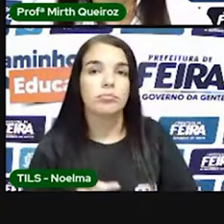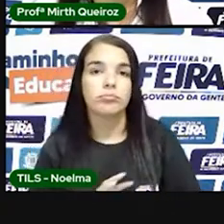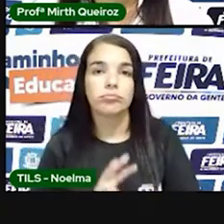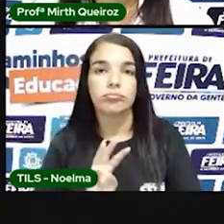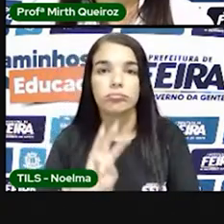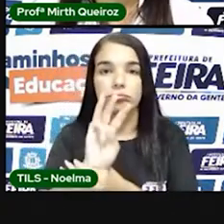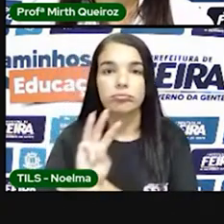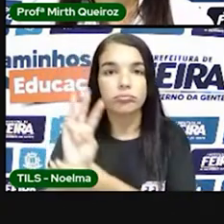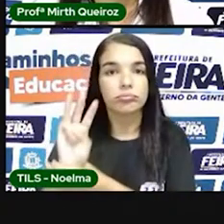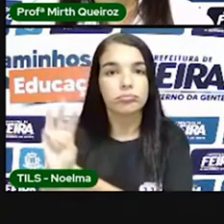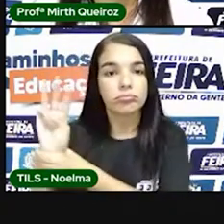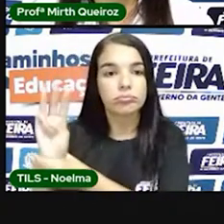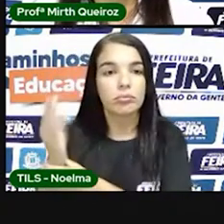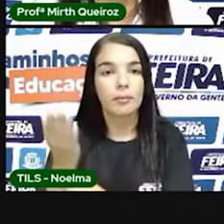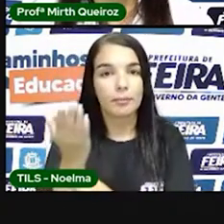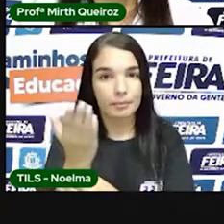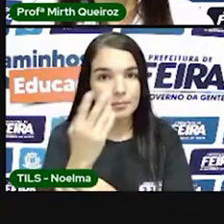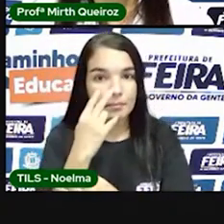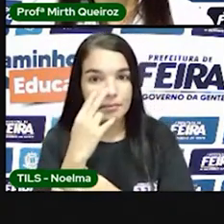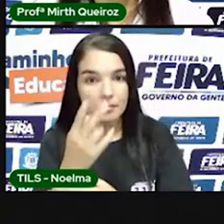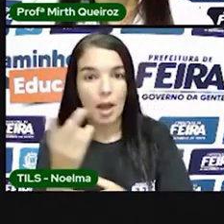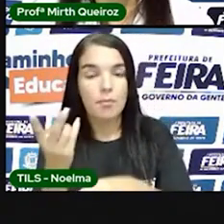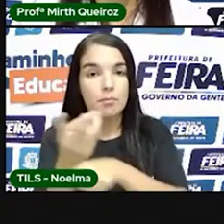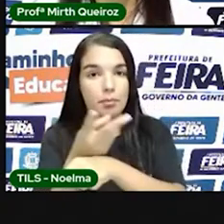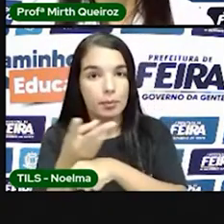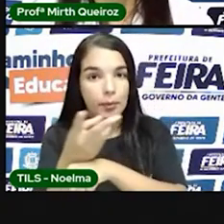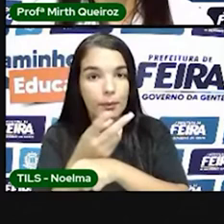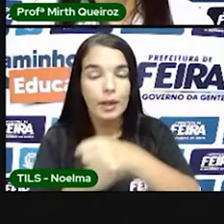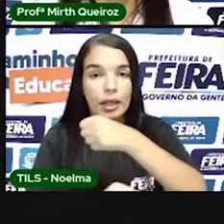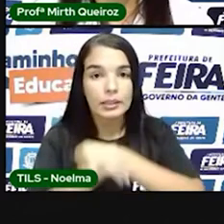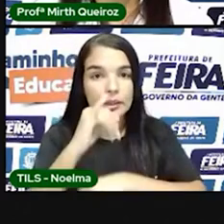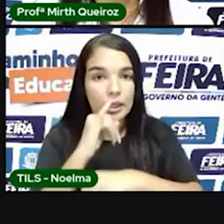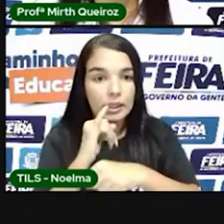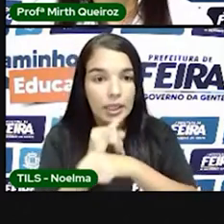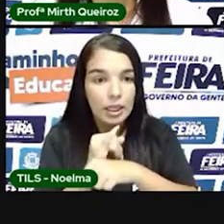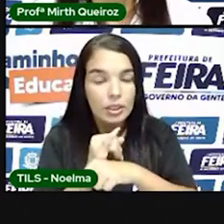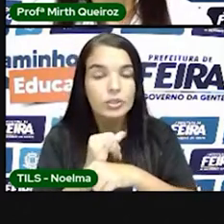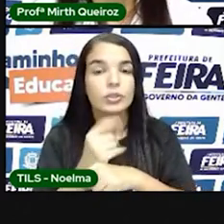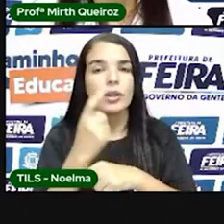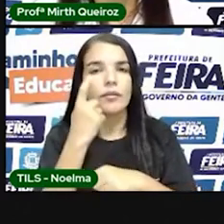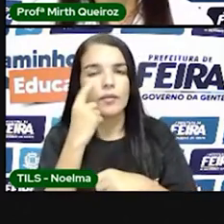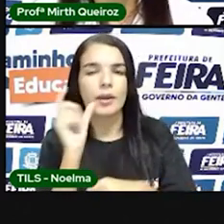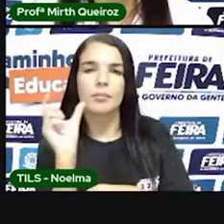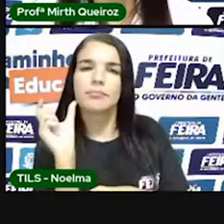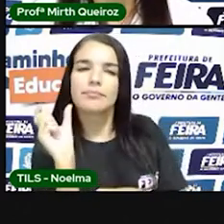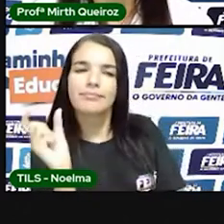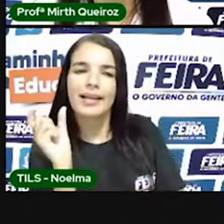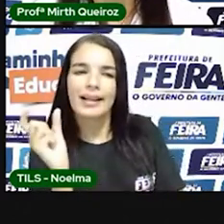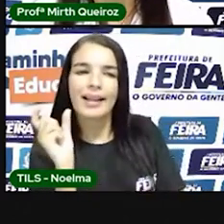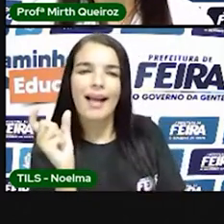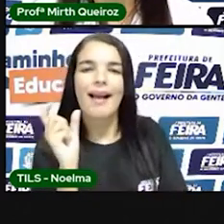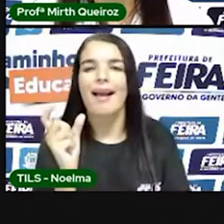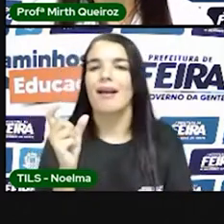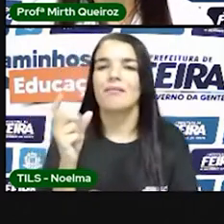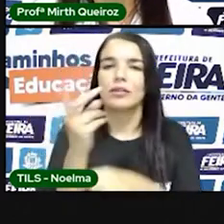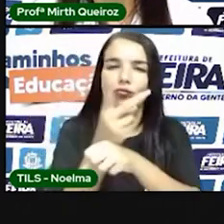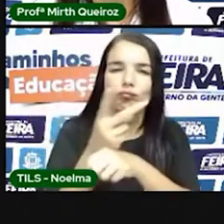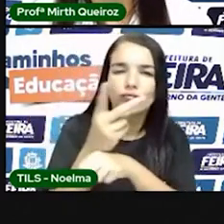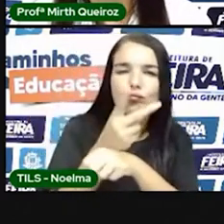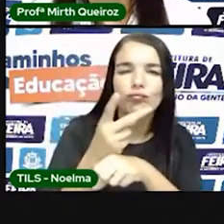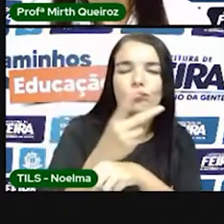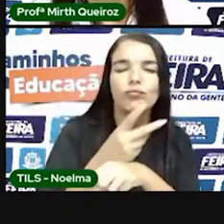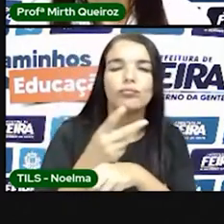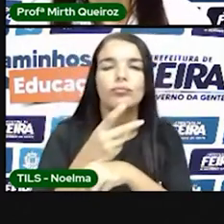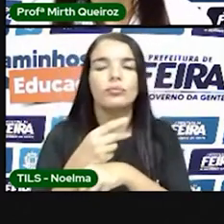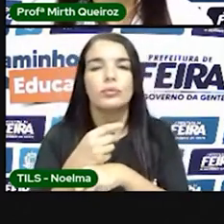que vocês podem usar para fazer palavrinhas cruzadas online sobre o período